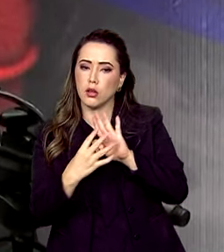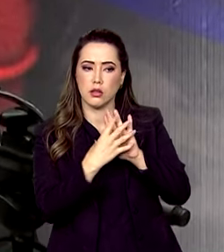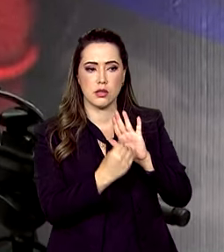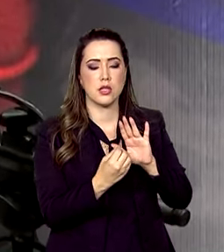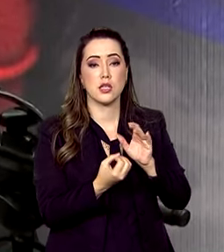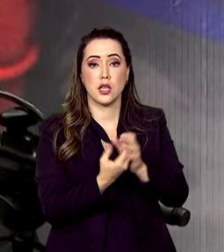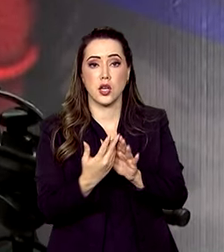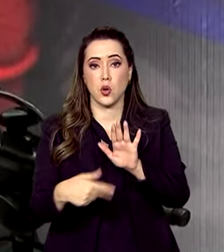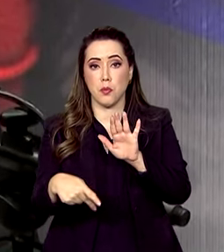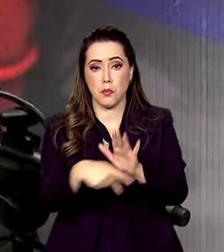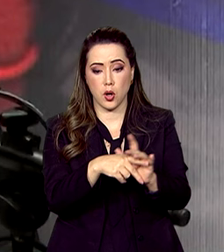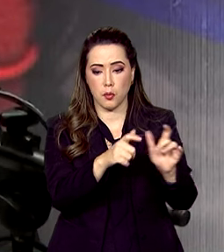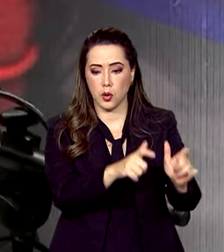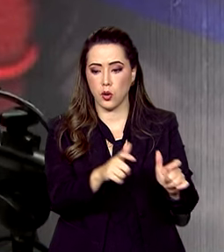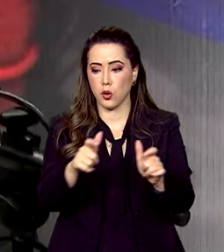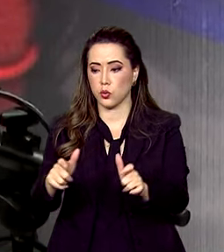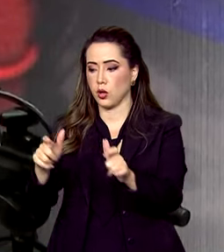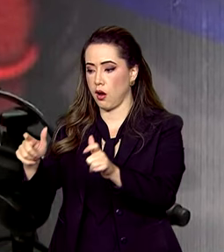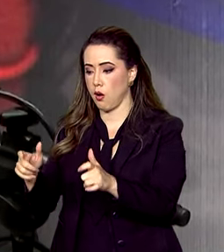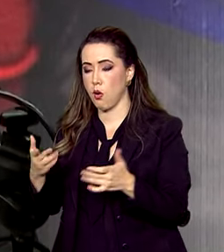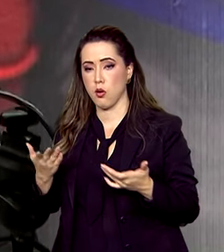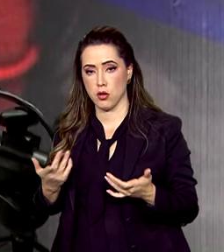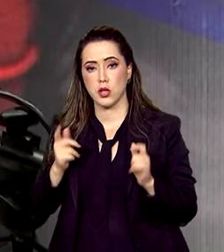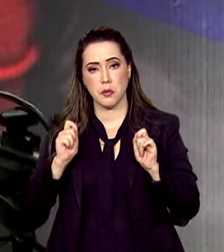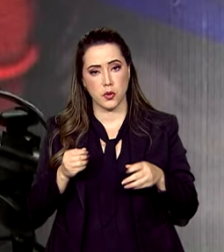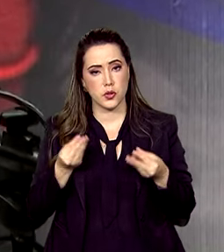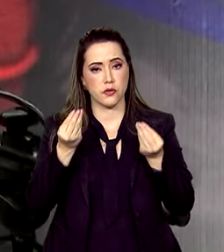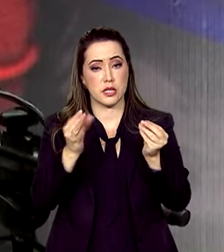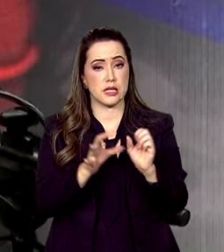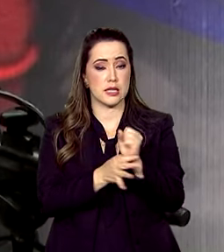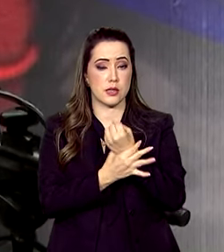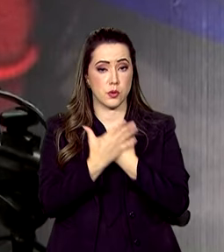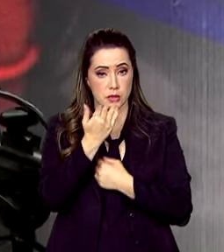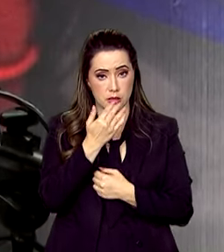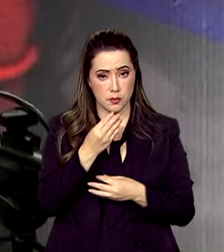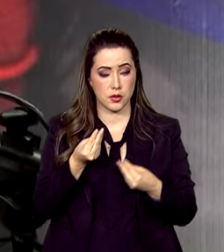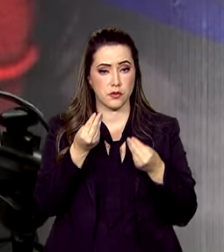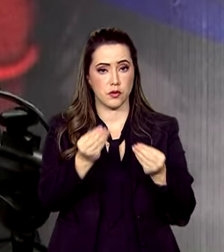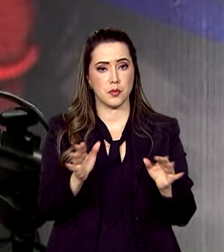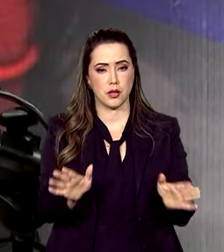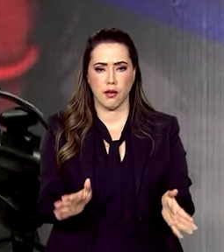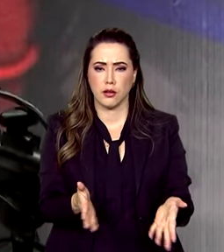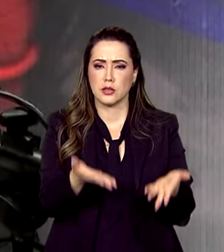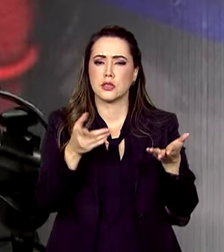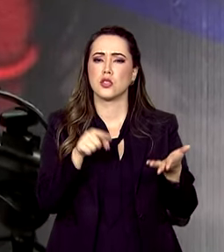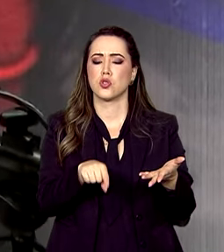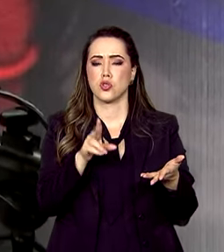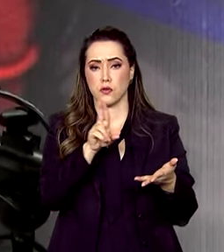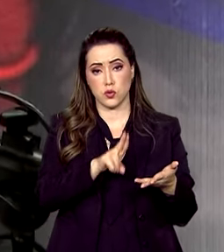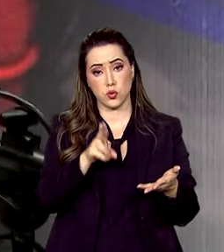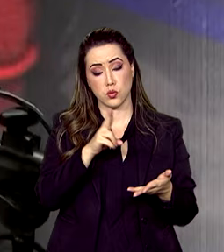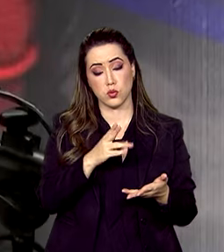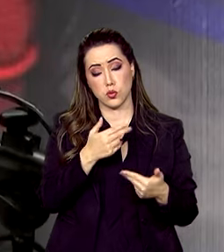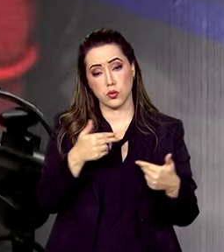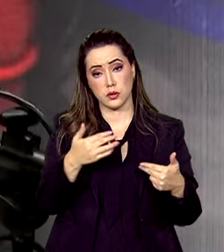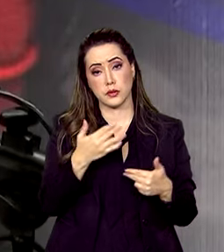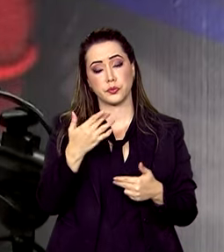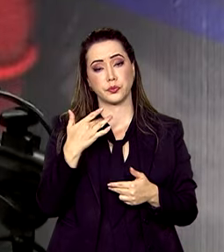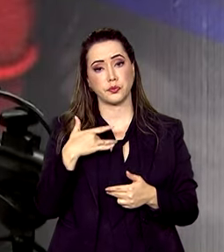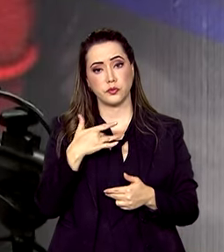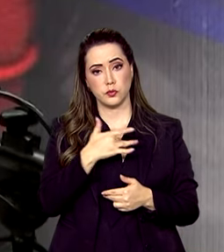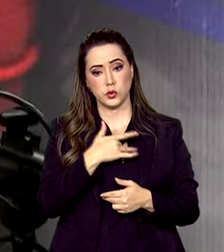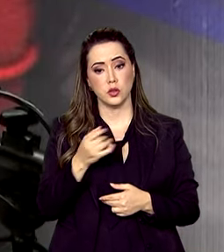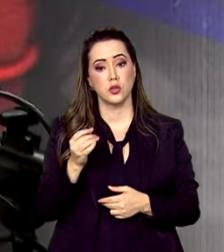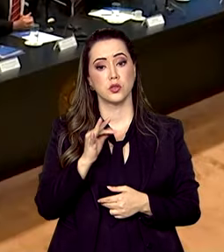a nível nacional capazes de garantir a segurança alimentar e fomentar hábitos de consumo saudáveis e sustentáveis